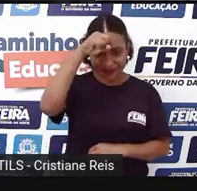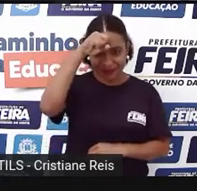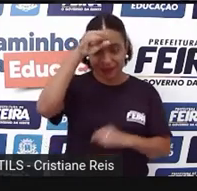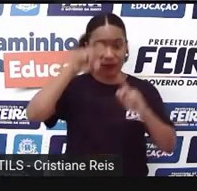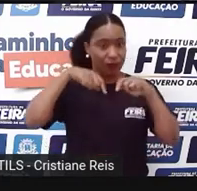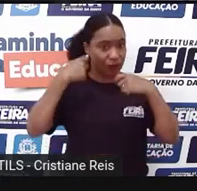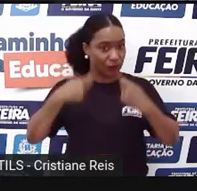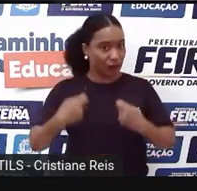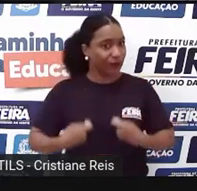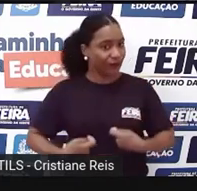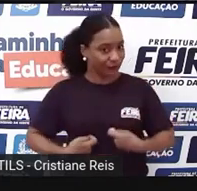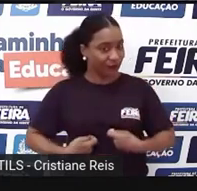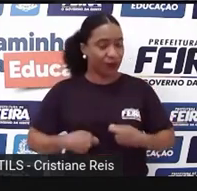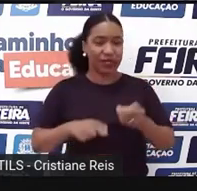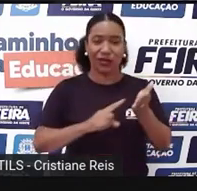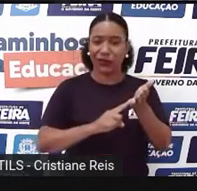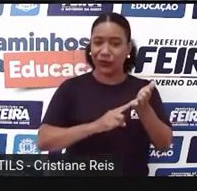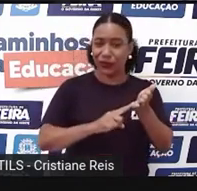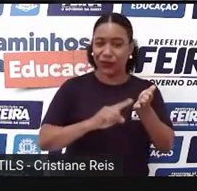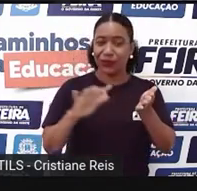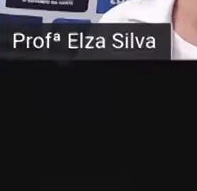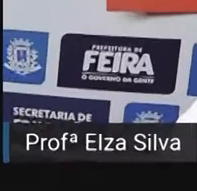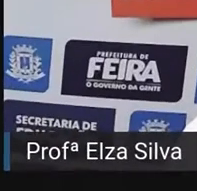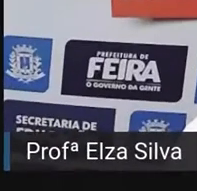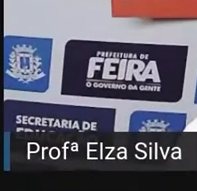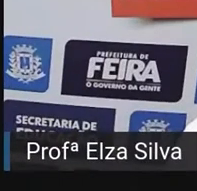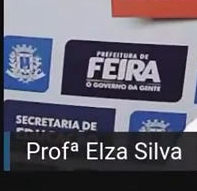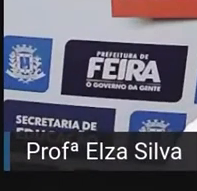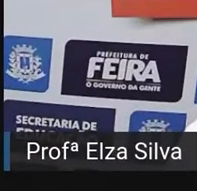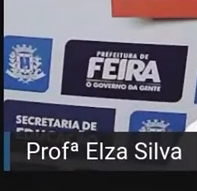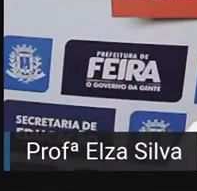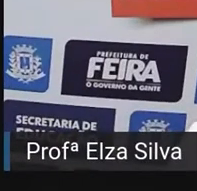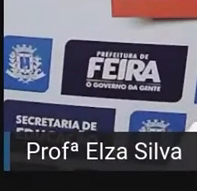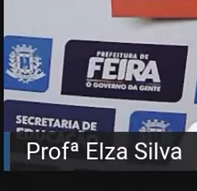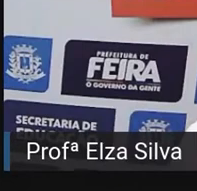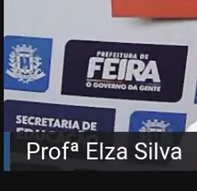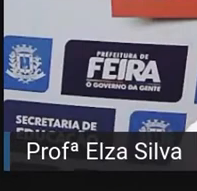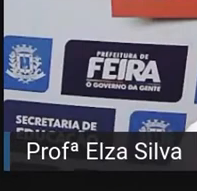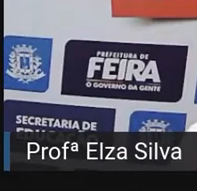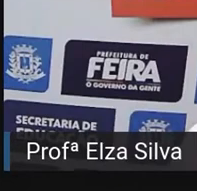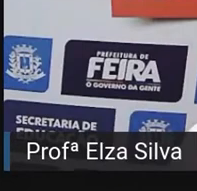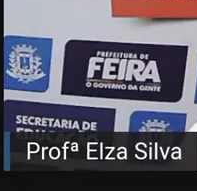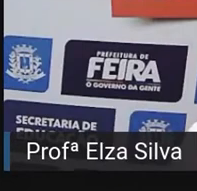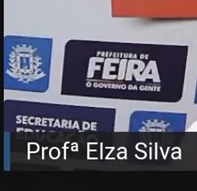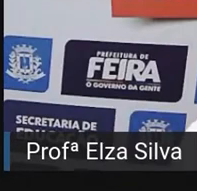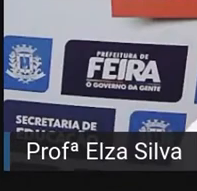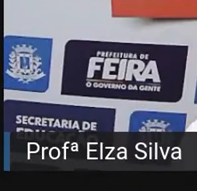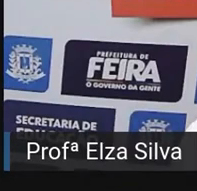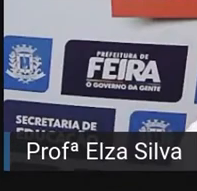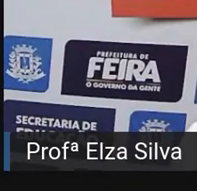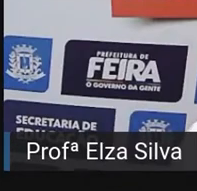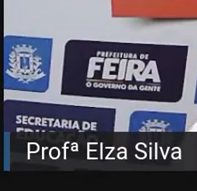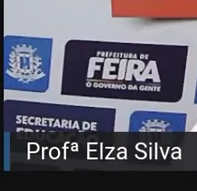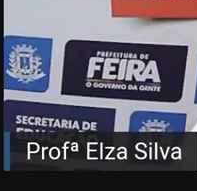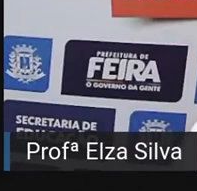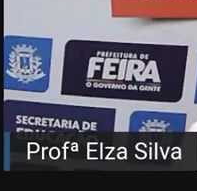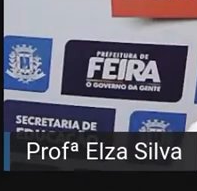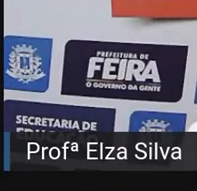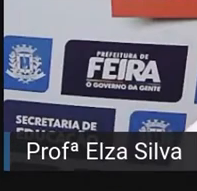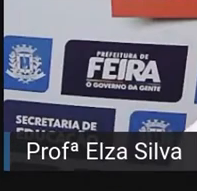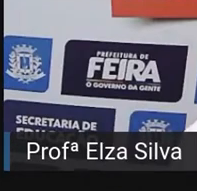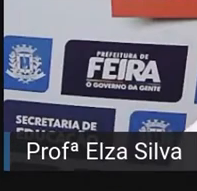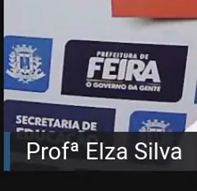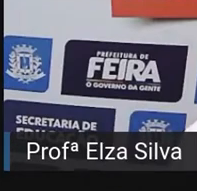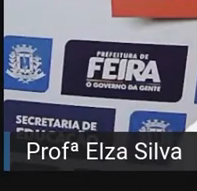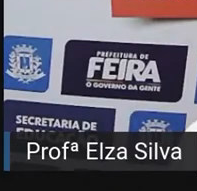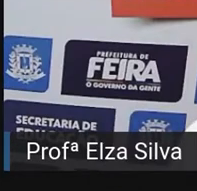sou parda, tenho cabelos crespos e castanhos e de tamanho médio. Meus olhos também são